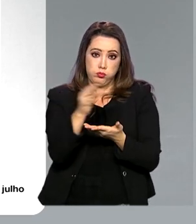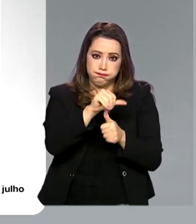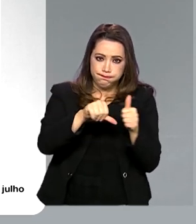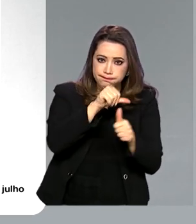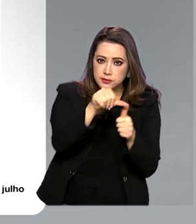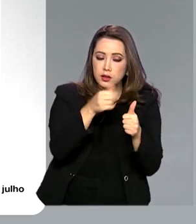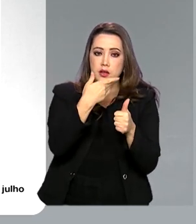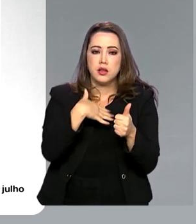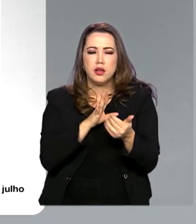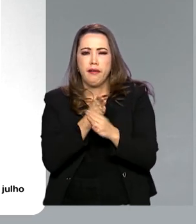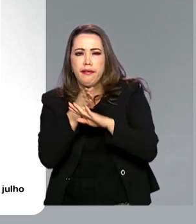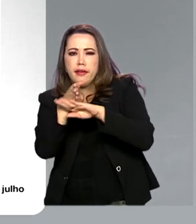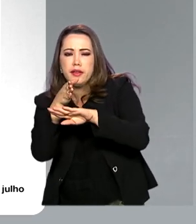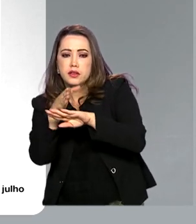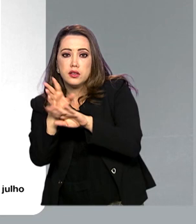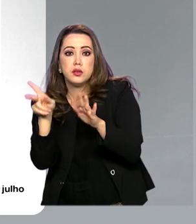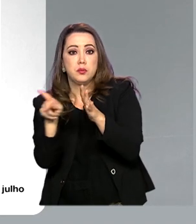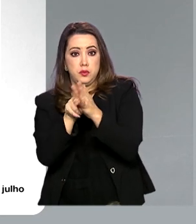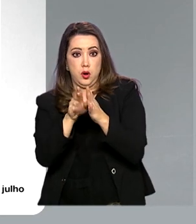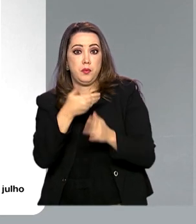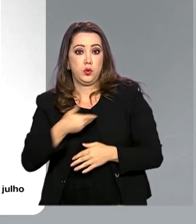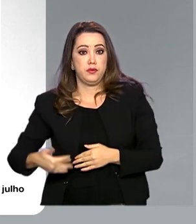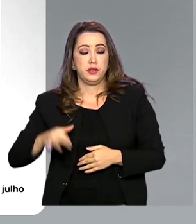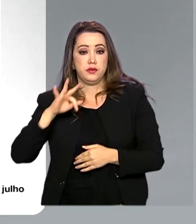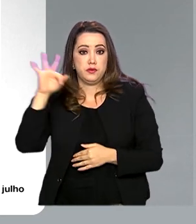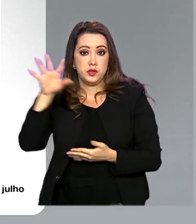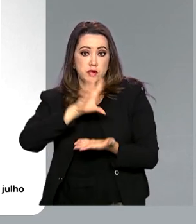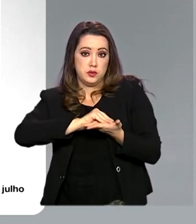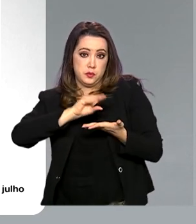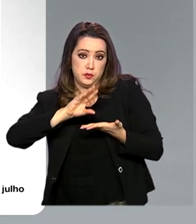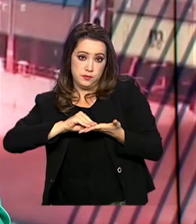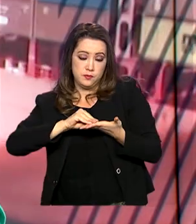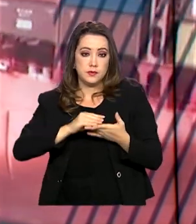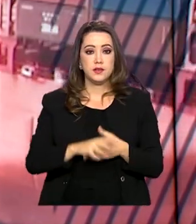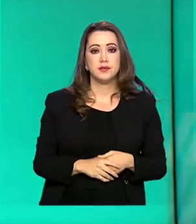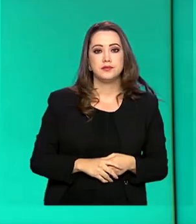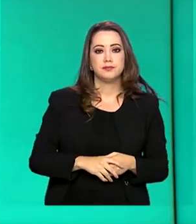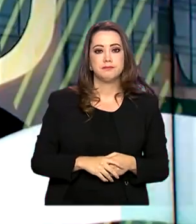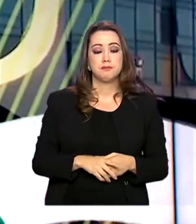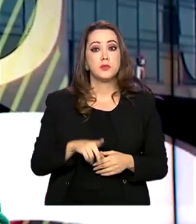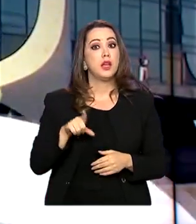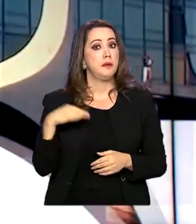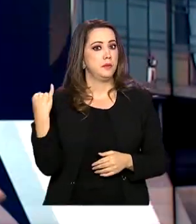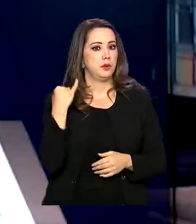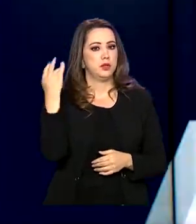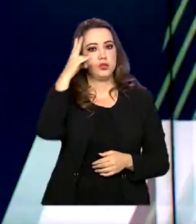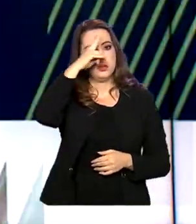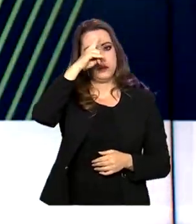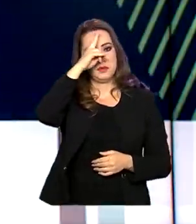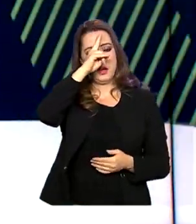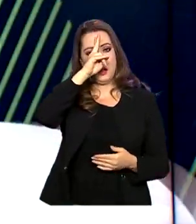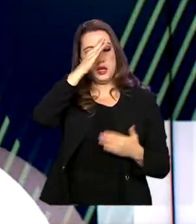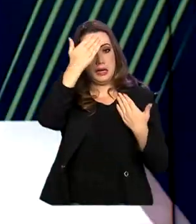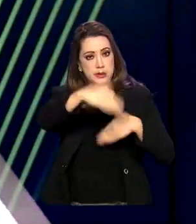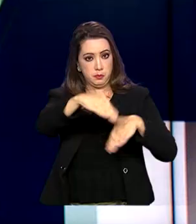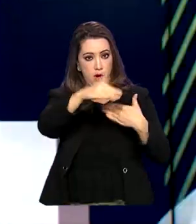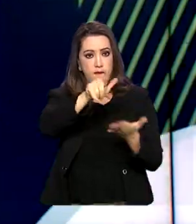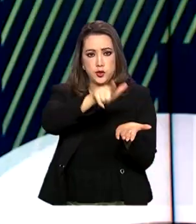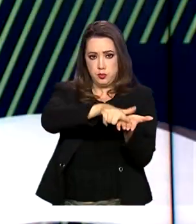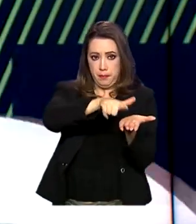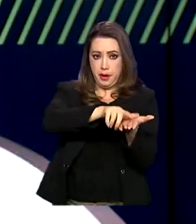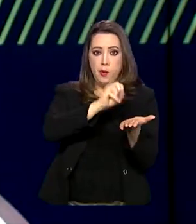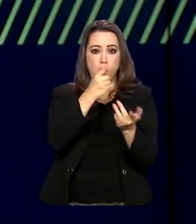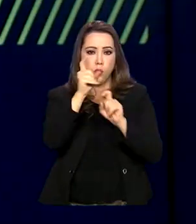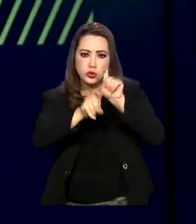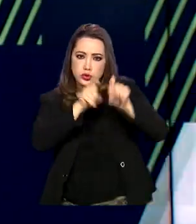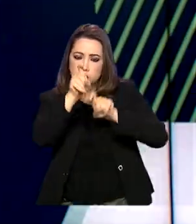entrar na galeria de aplicativos do Governo Federal pelo smartphone. Vale lembrar que as provas impressas e digitais do exame